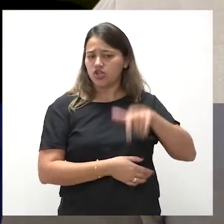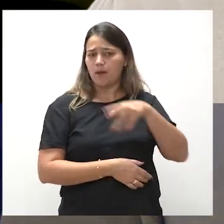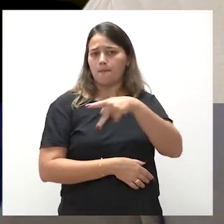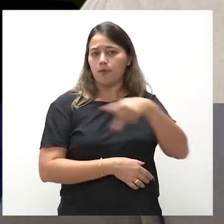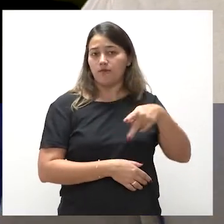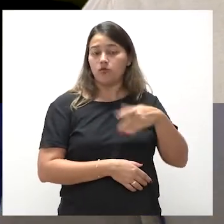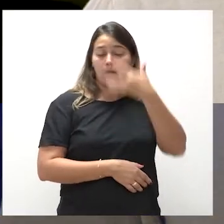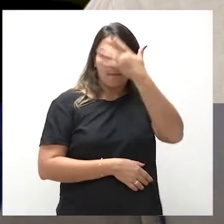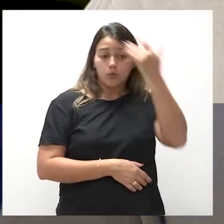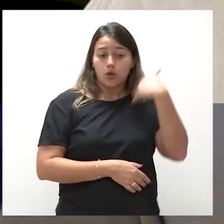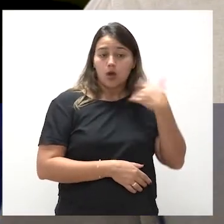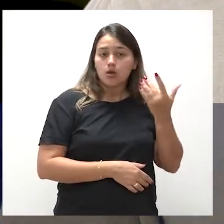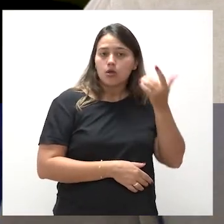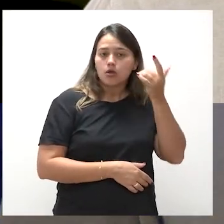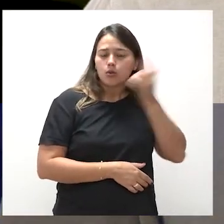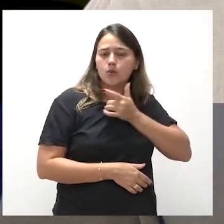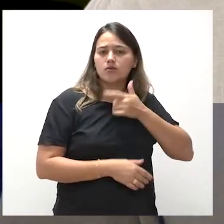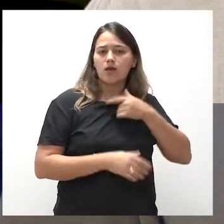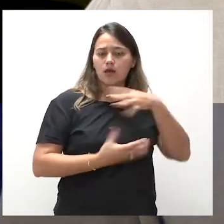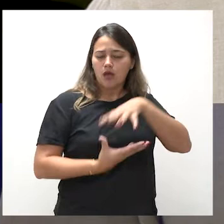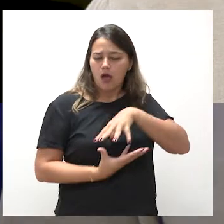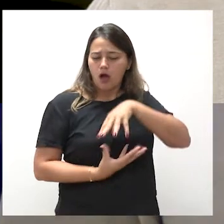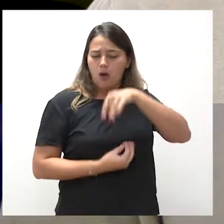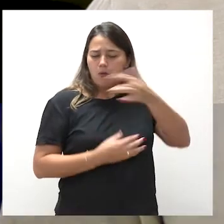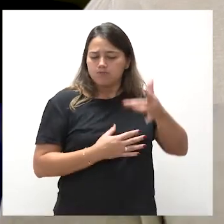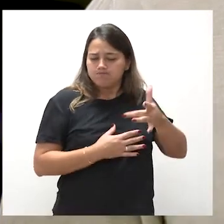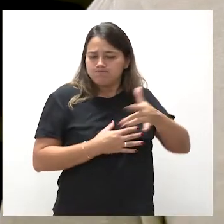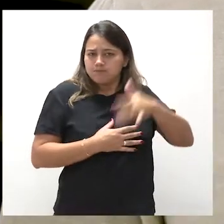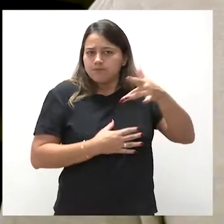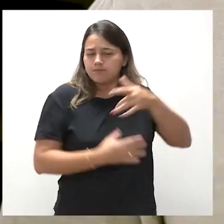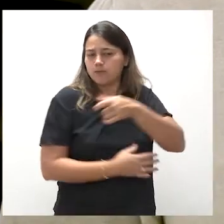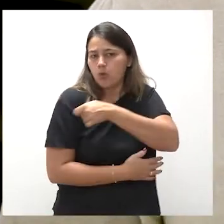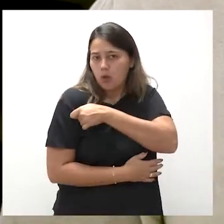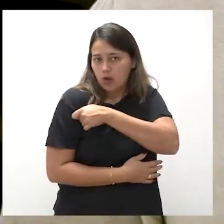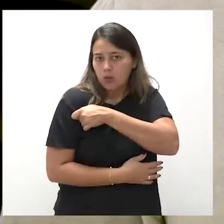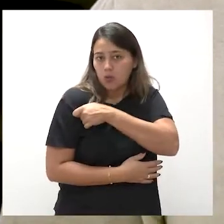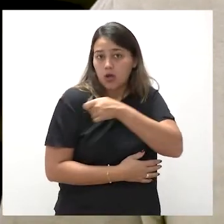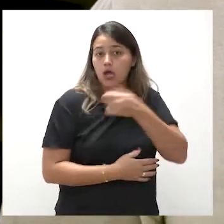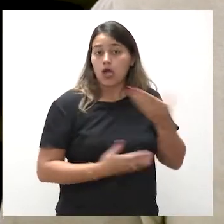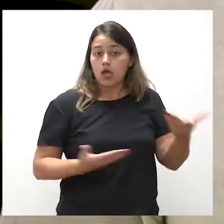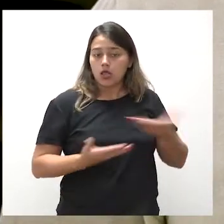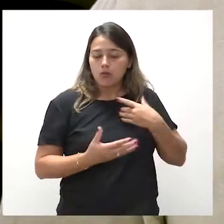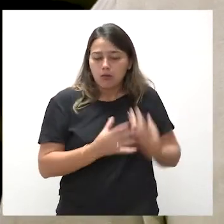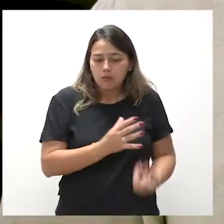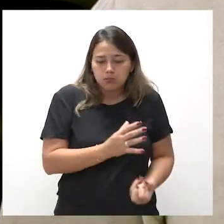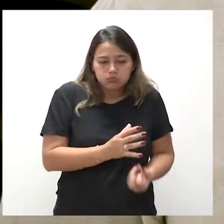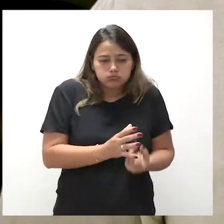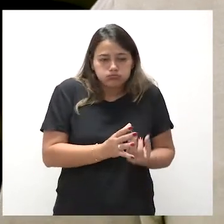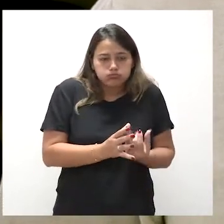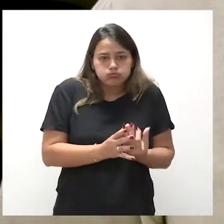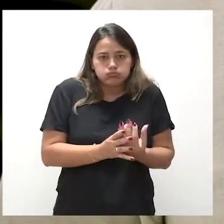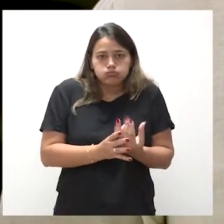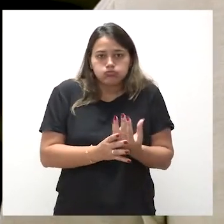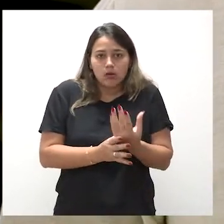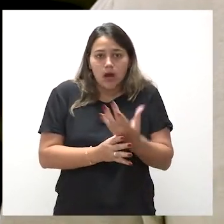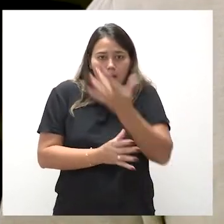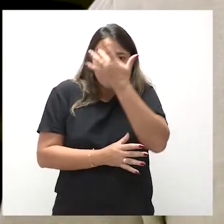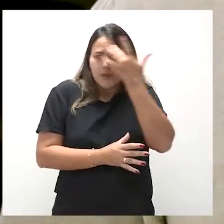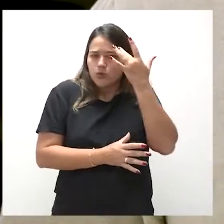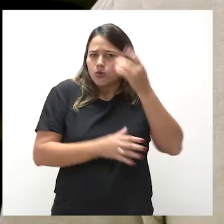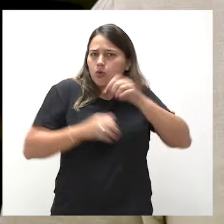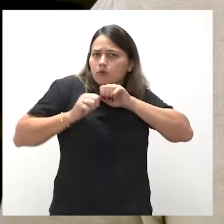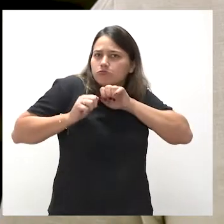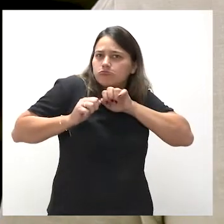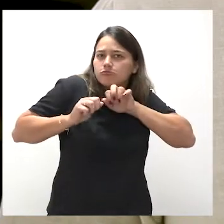professor, é aquela que consegue tocar na alma do estudante. E tocando na alma faz brotar asas e